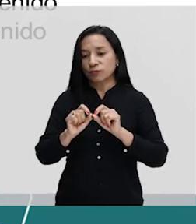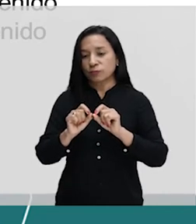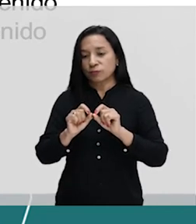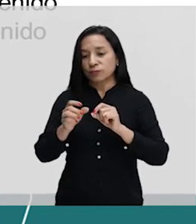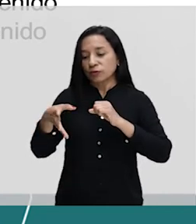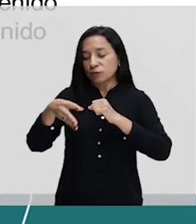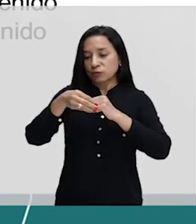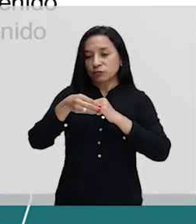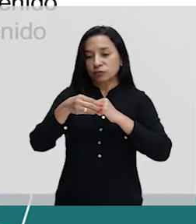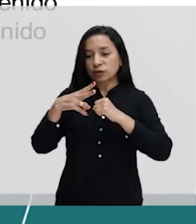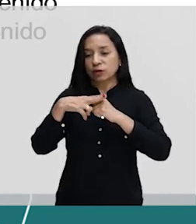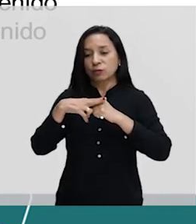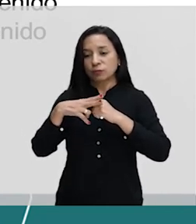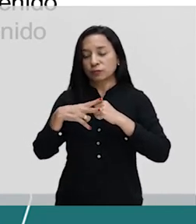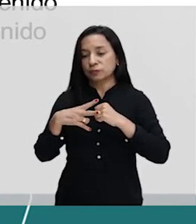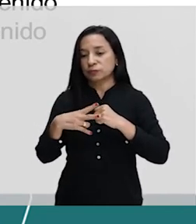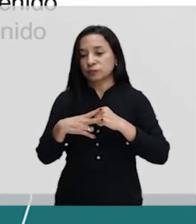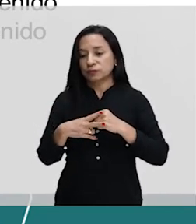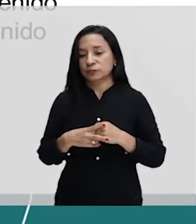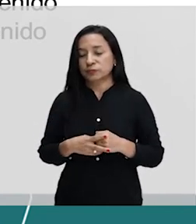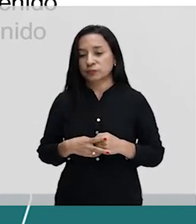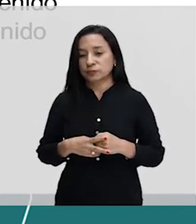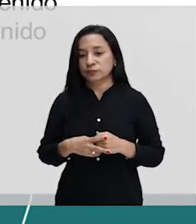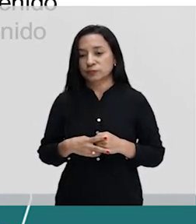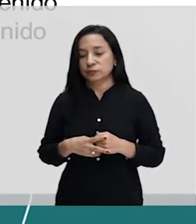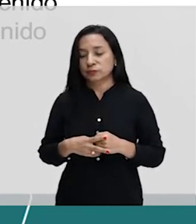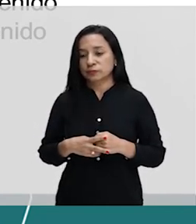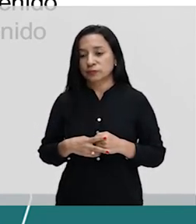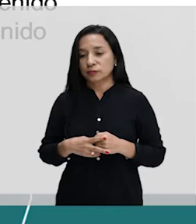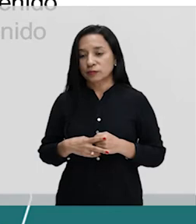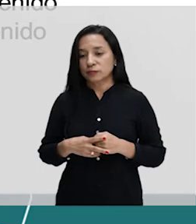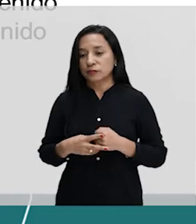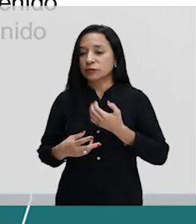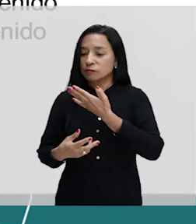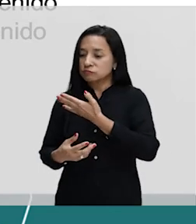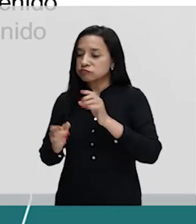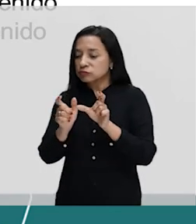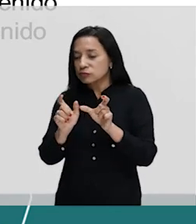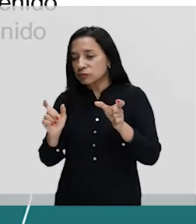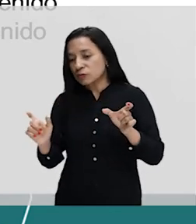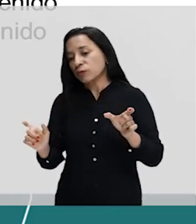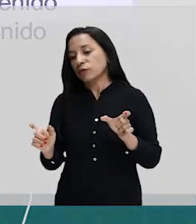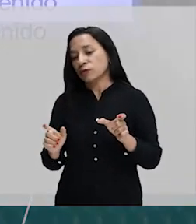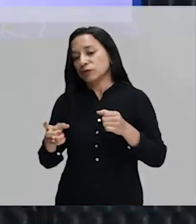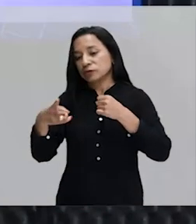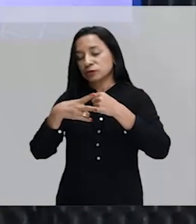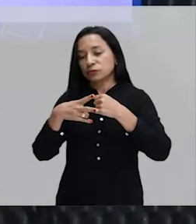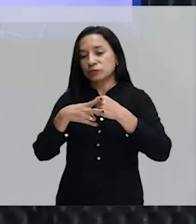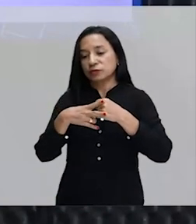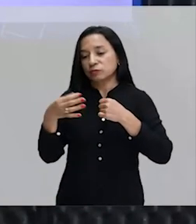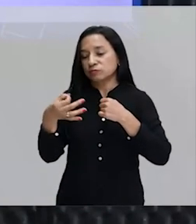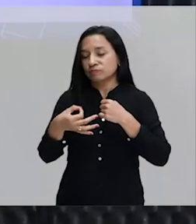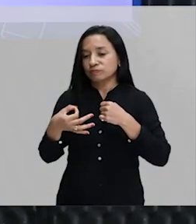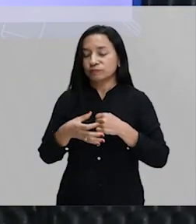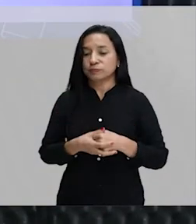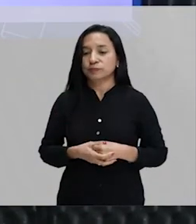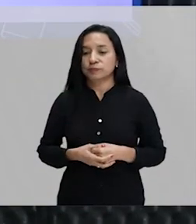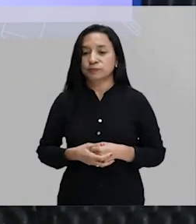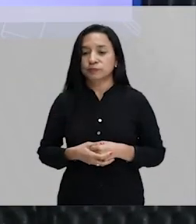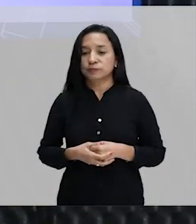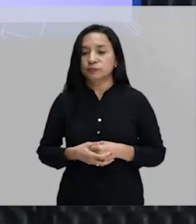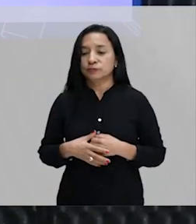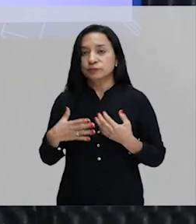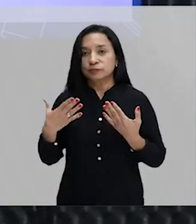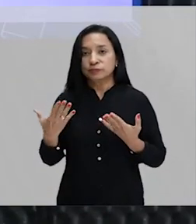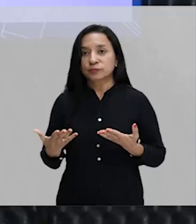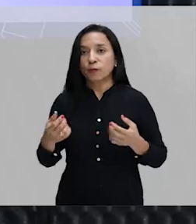auxiliar tá a ber a ber é o verbo auxiliar da maioria dos com perfeitos tá e dos perfeitos então